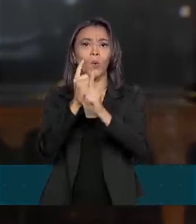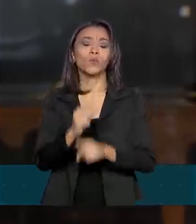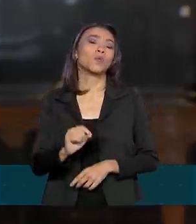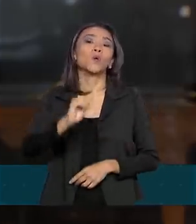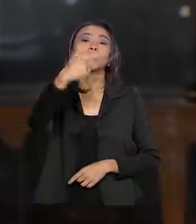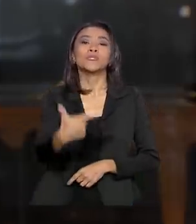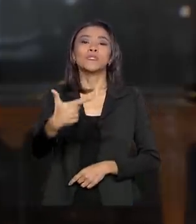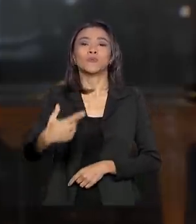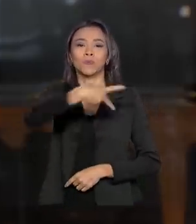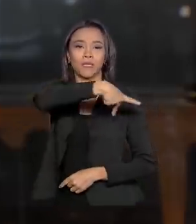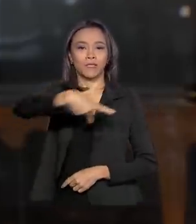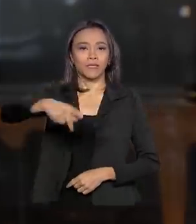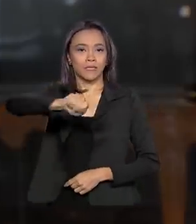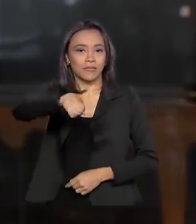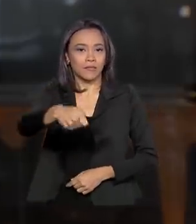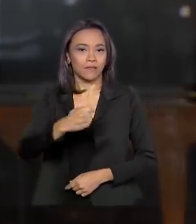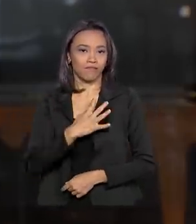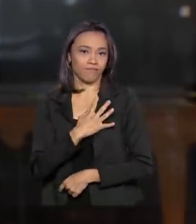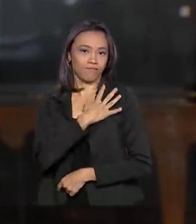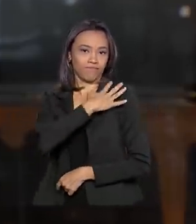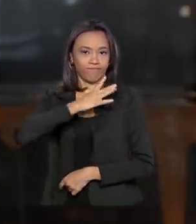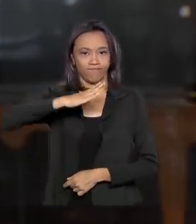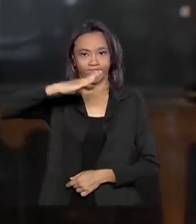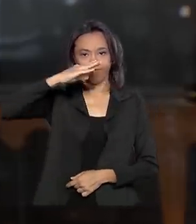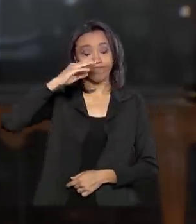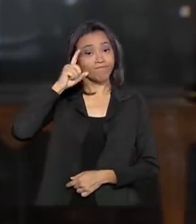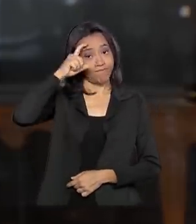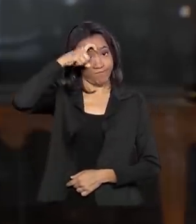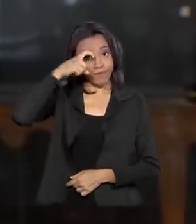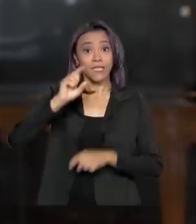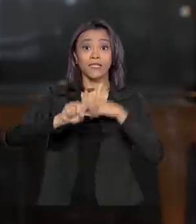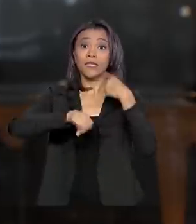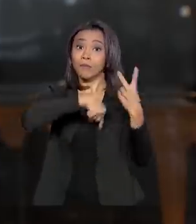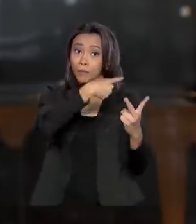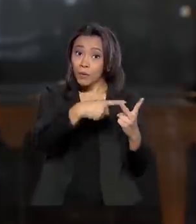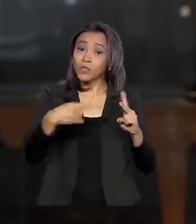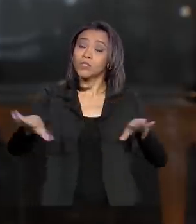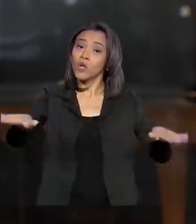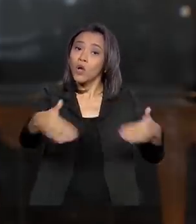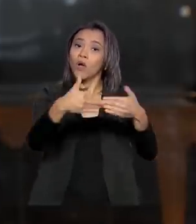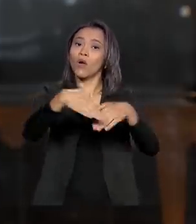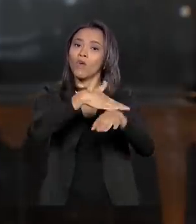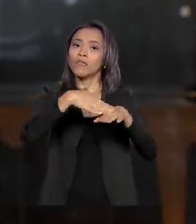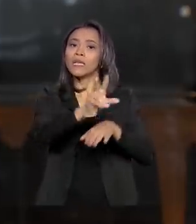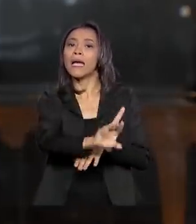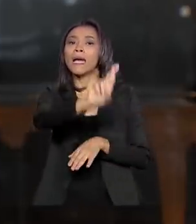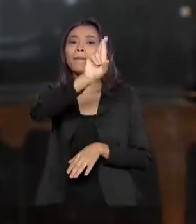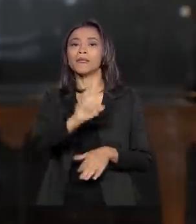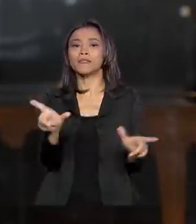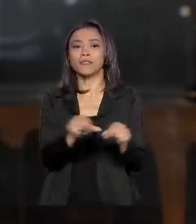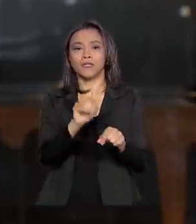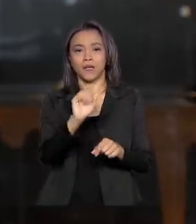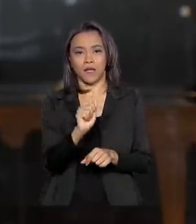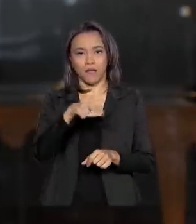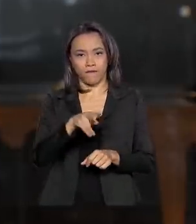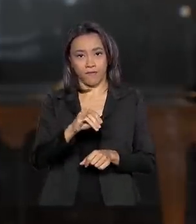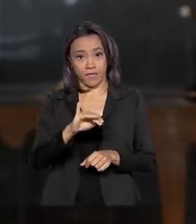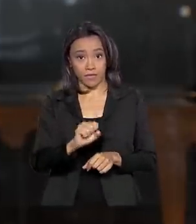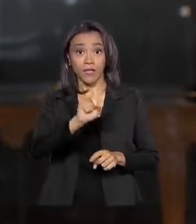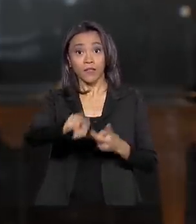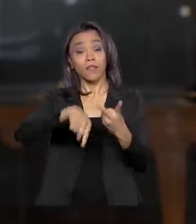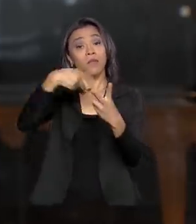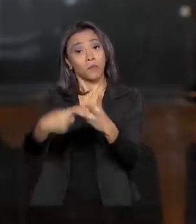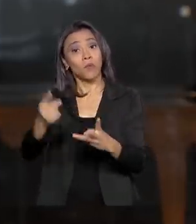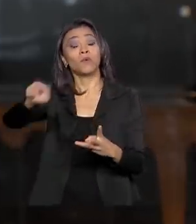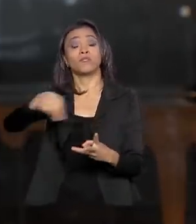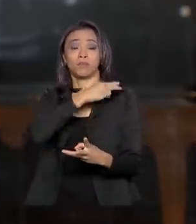Hamilton Mourão e ainda pela manhã conversa com o representante da Anvisa. À tarde, as reuniões são primeiro com o ministro da Economia, Paulo Guedes,